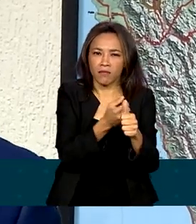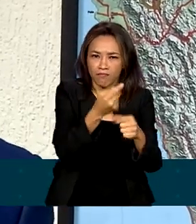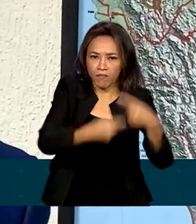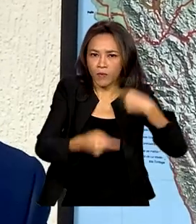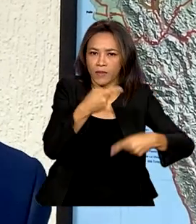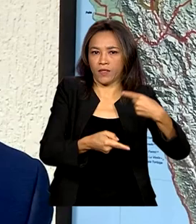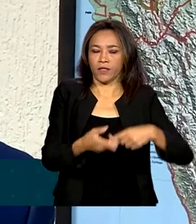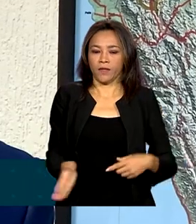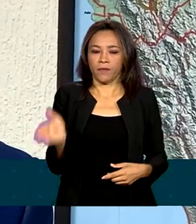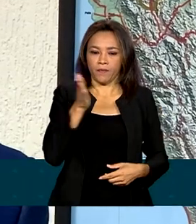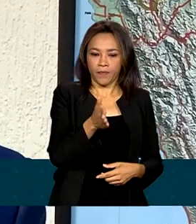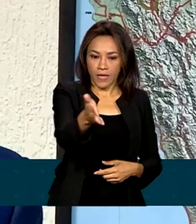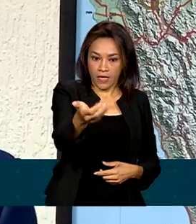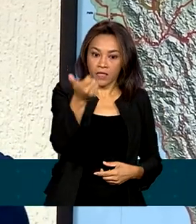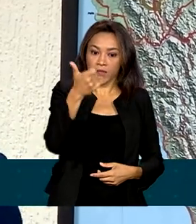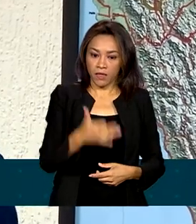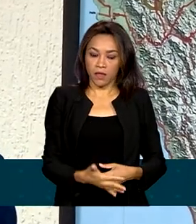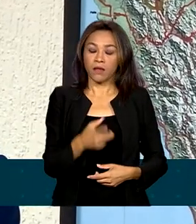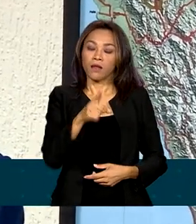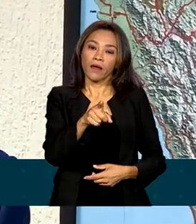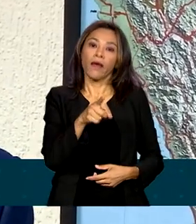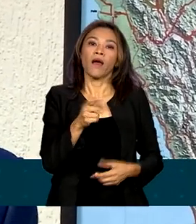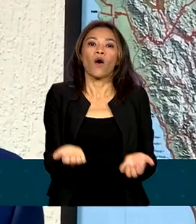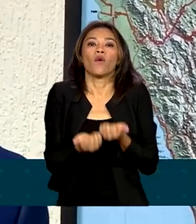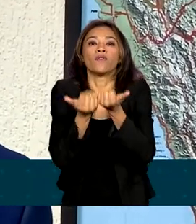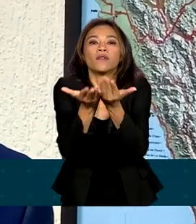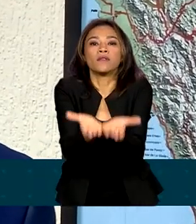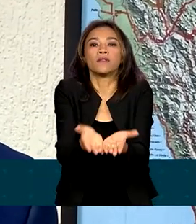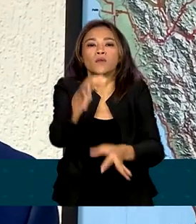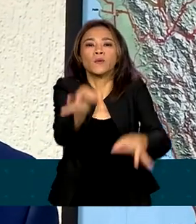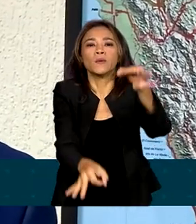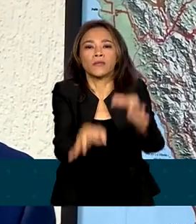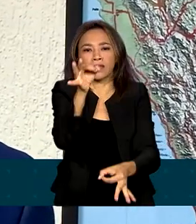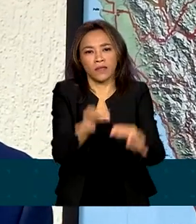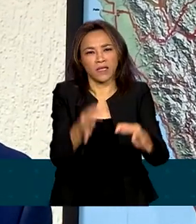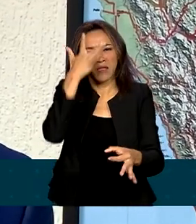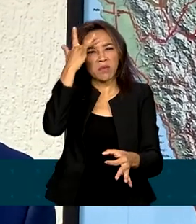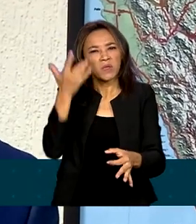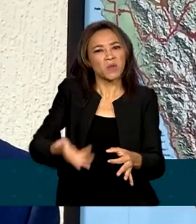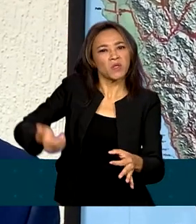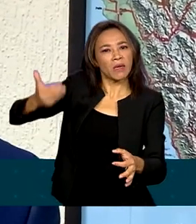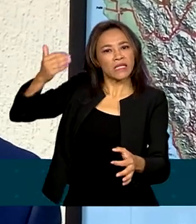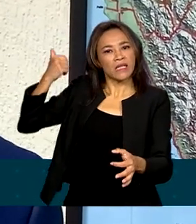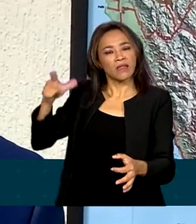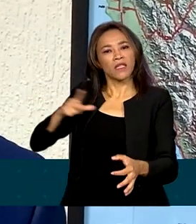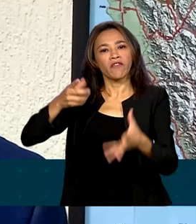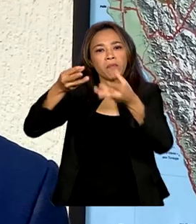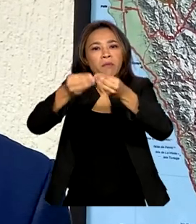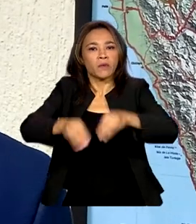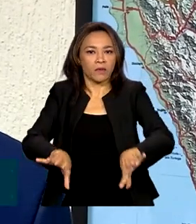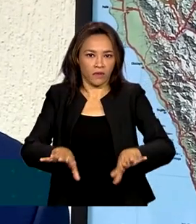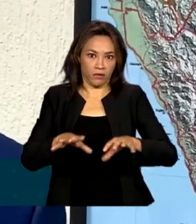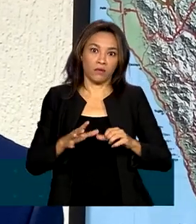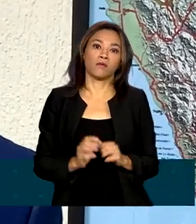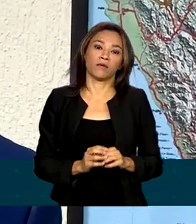mais do que isso também oferecer justiça às pessoas que foram prejudicadas, tiveram sua vida